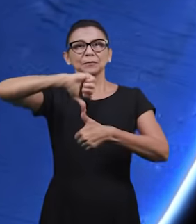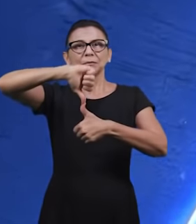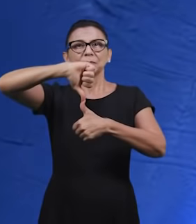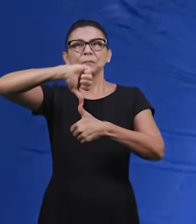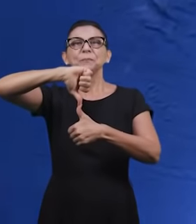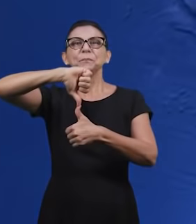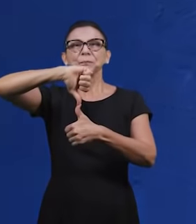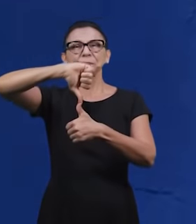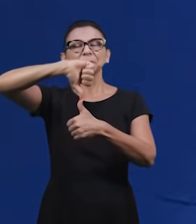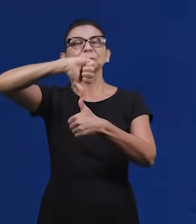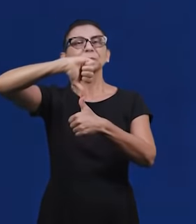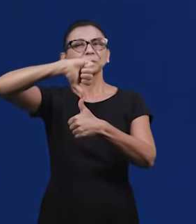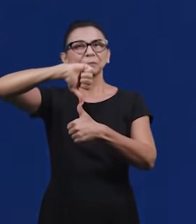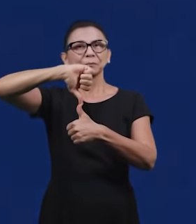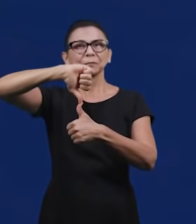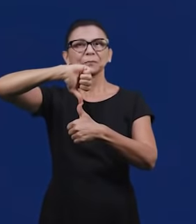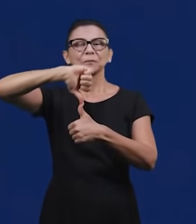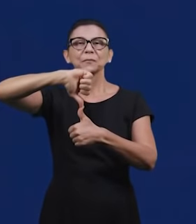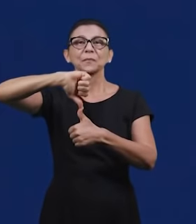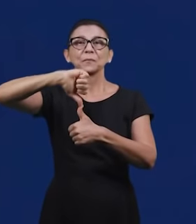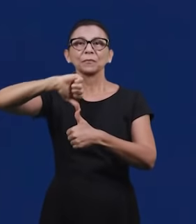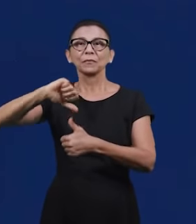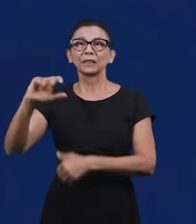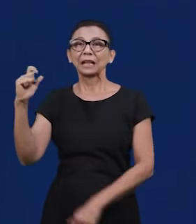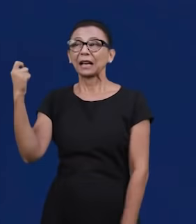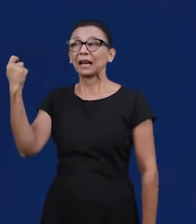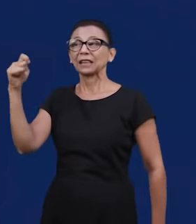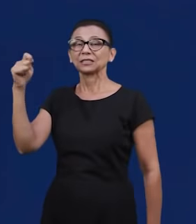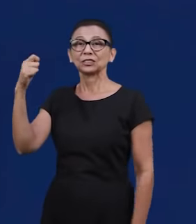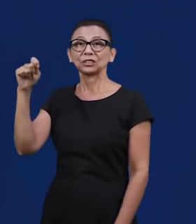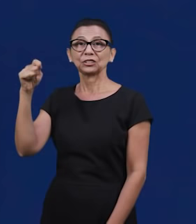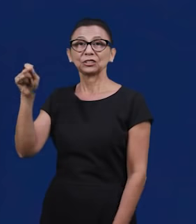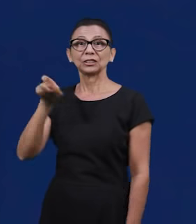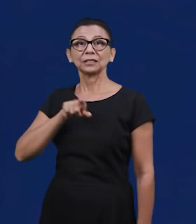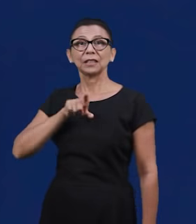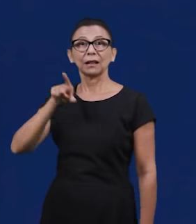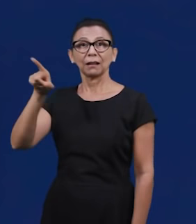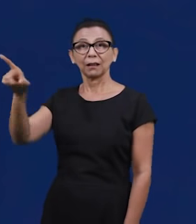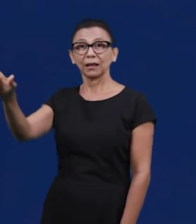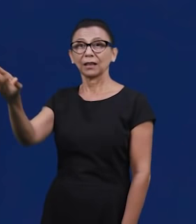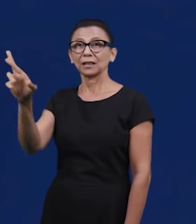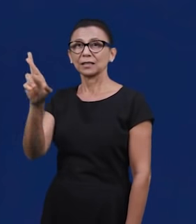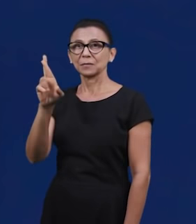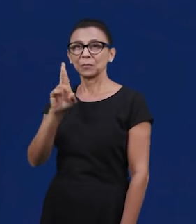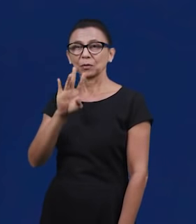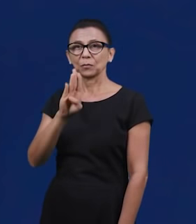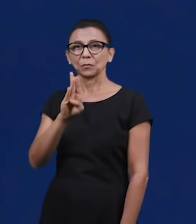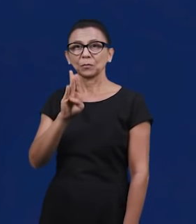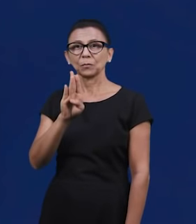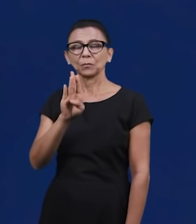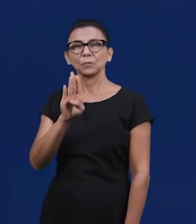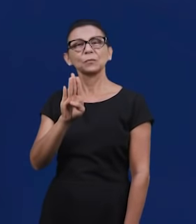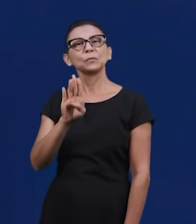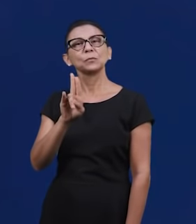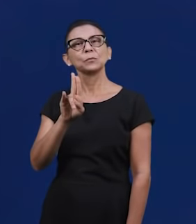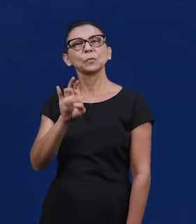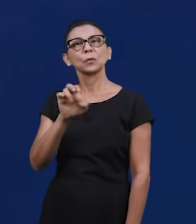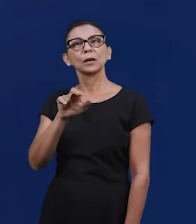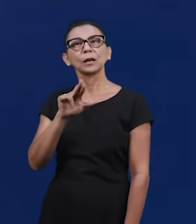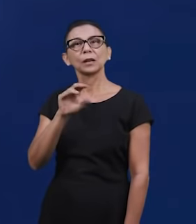na América do Sul e vamos então agora para a Argentina, de lá de onde virá a nossa resposta, que vem de Buenos Aires.